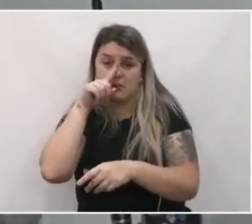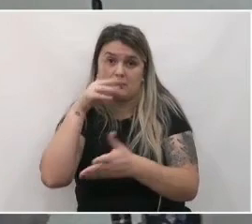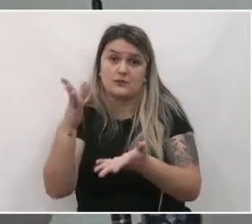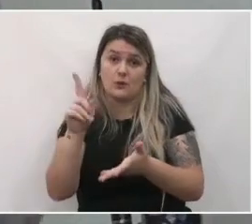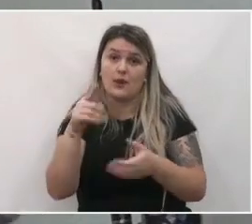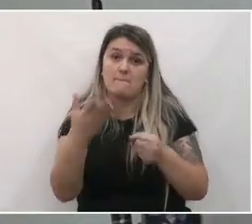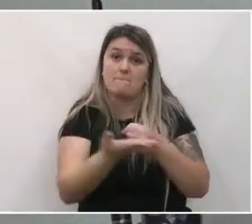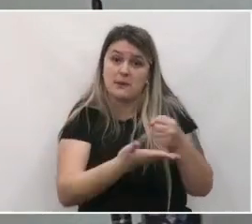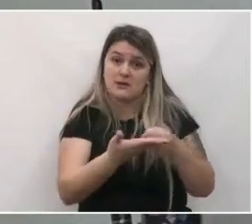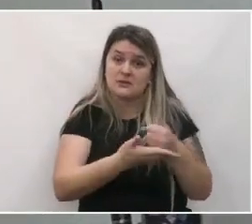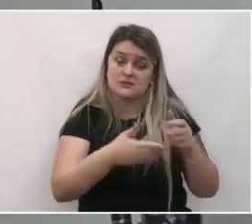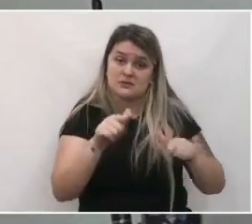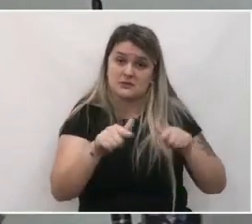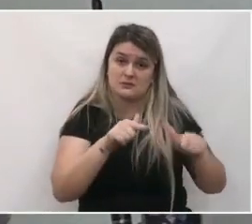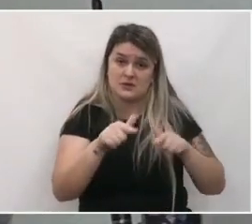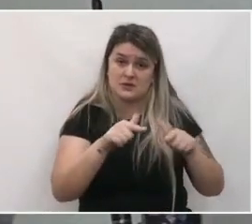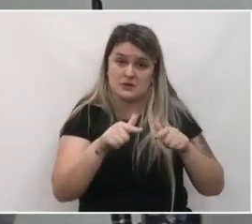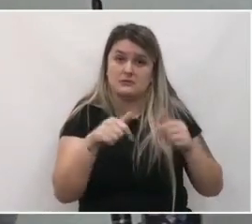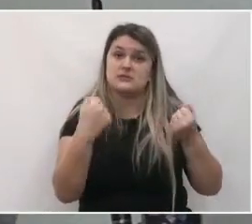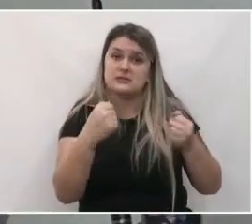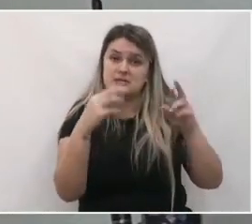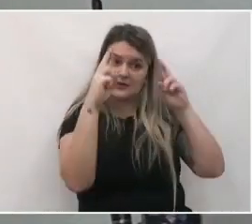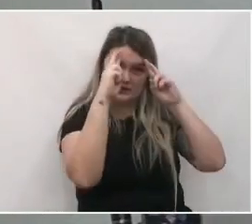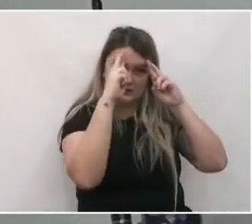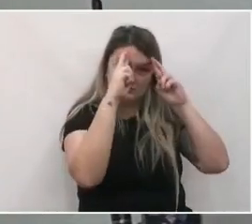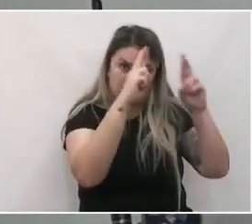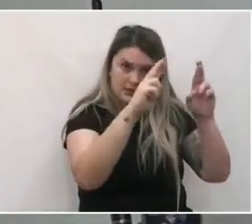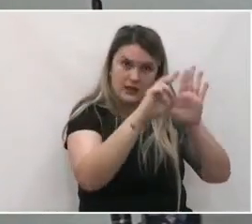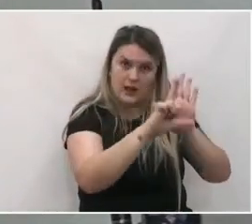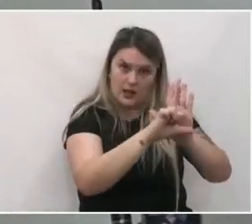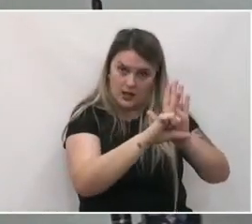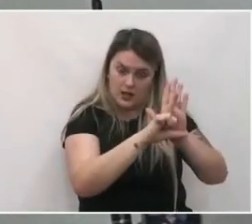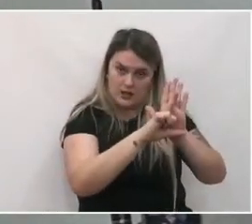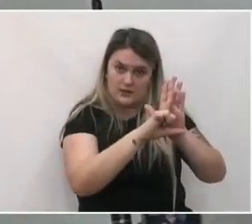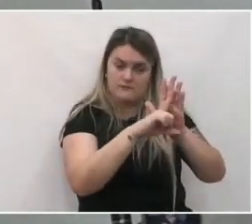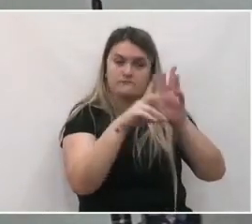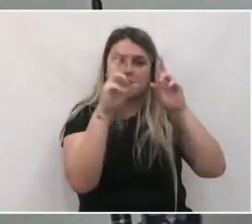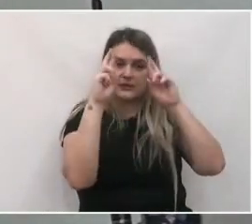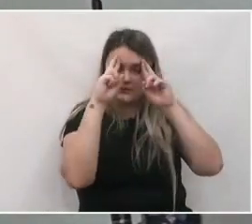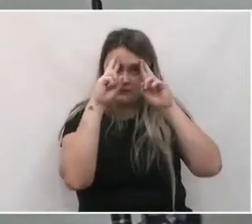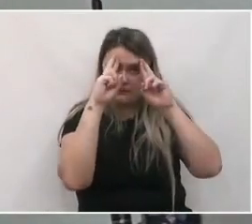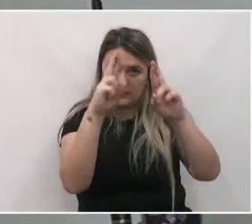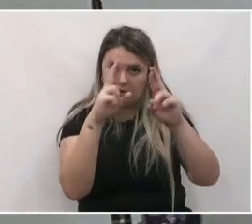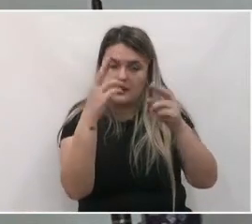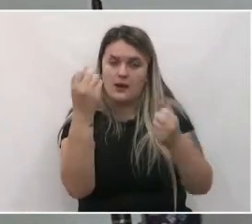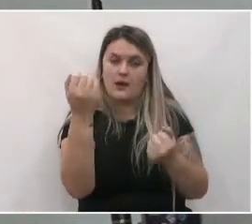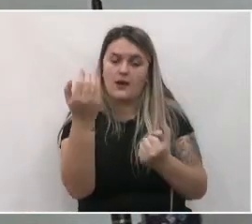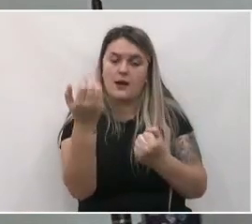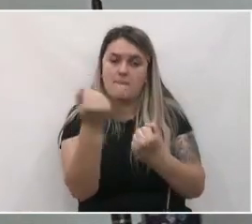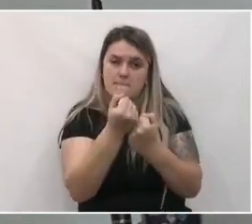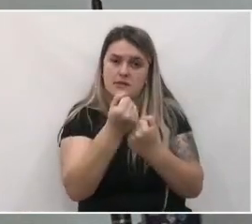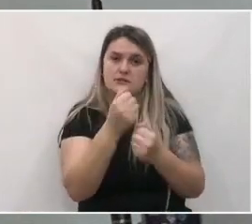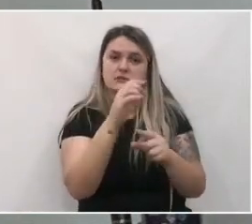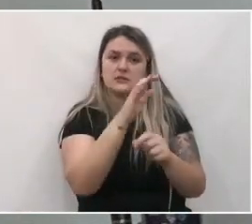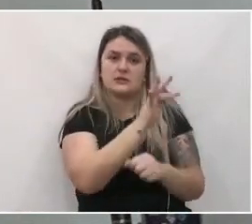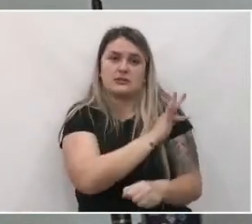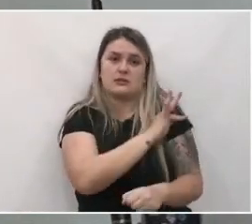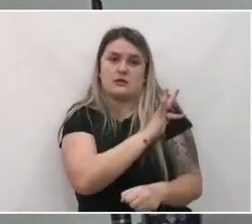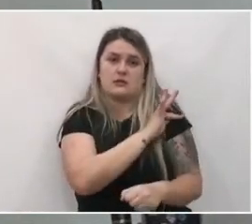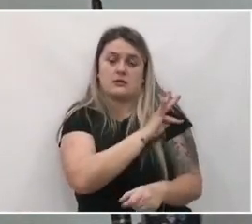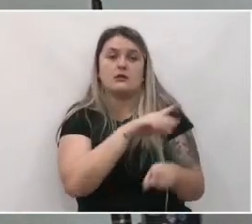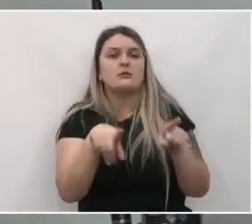trabalho, seguir a legislação, é seguir o amparo técnico e ouvir